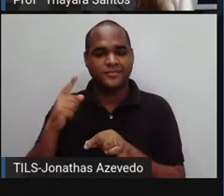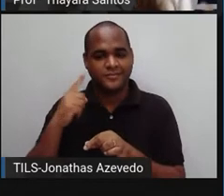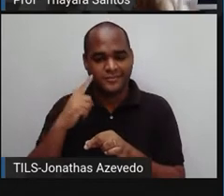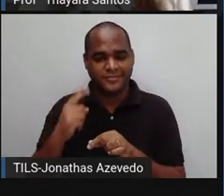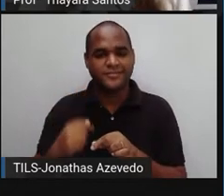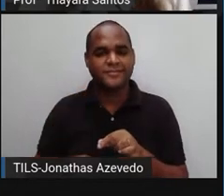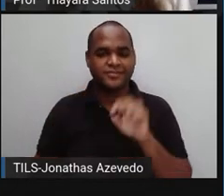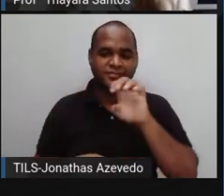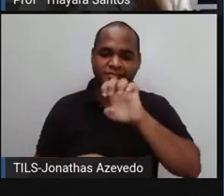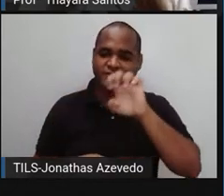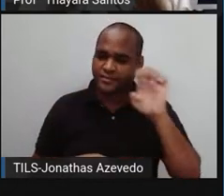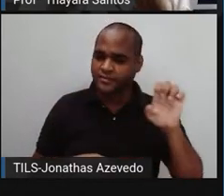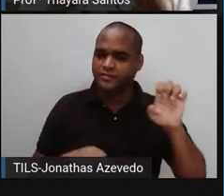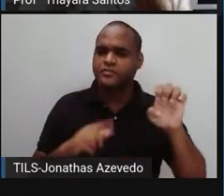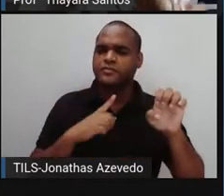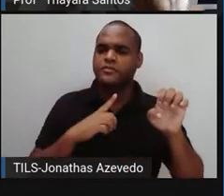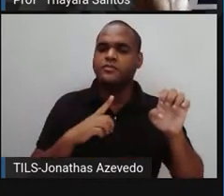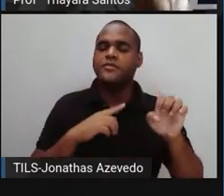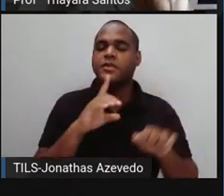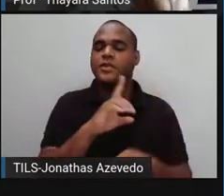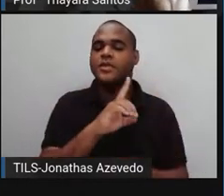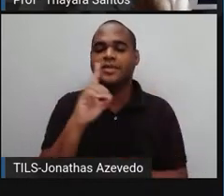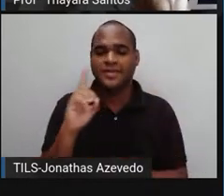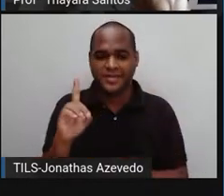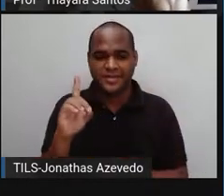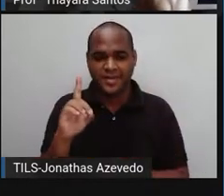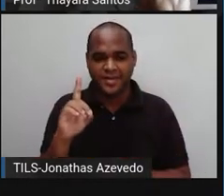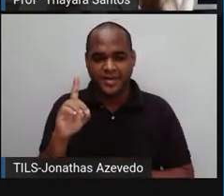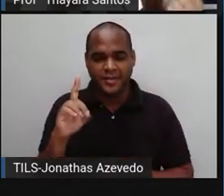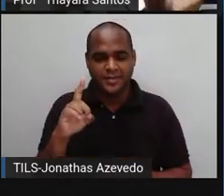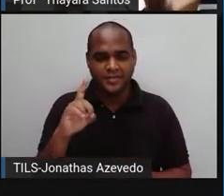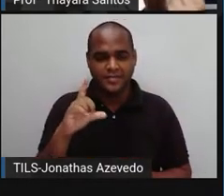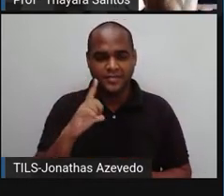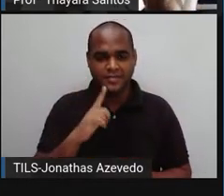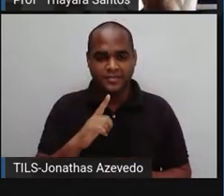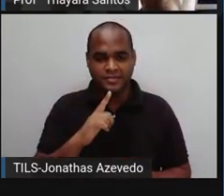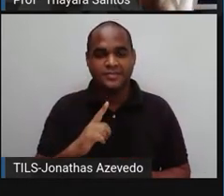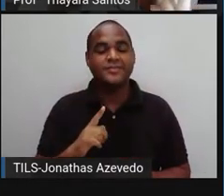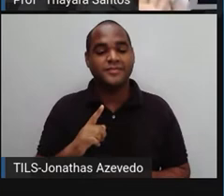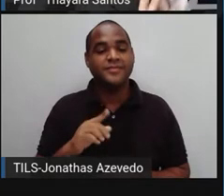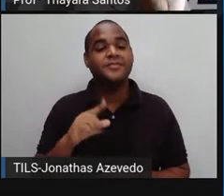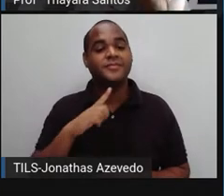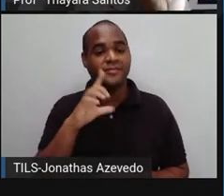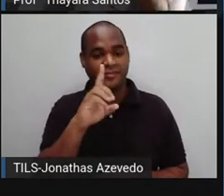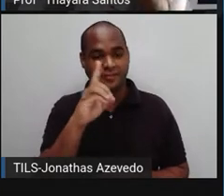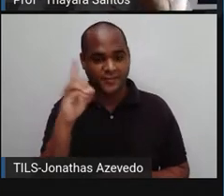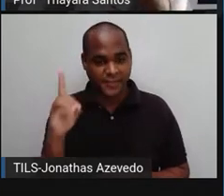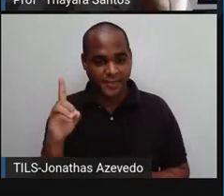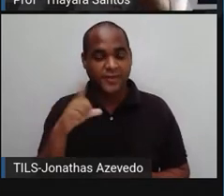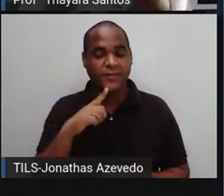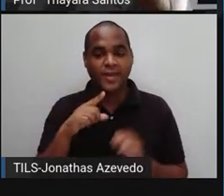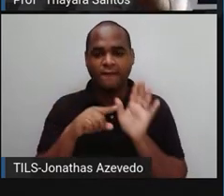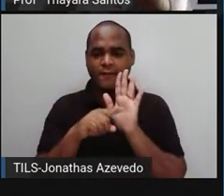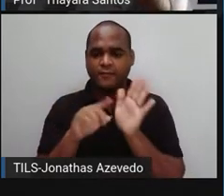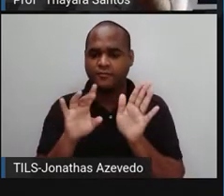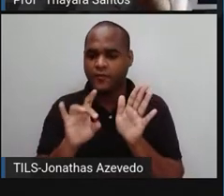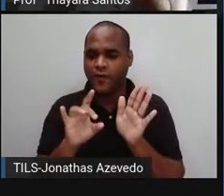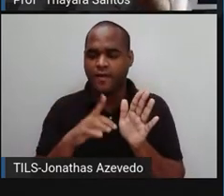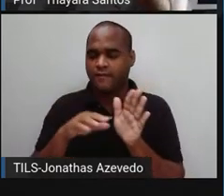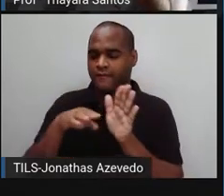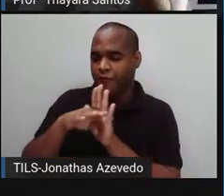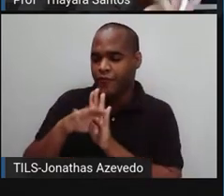vídeo. Do lado direito, o contrário, na verdade, do lado direito do vídeo, é só os fungos e as bactérias